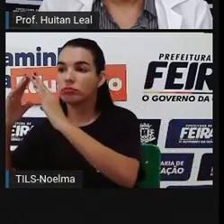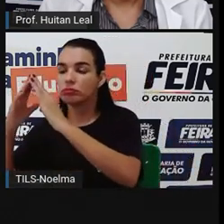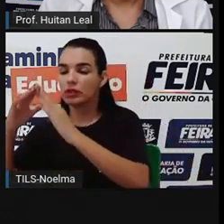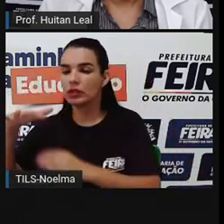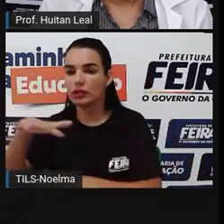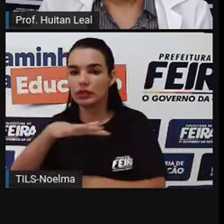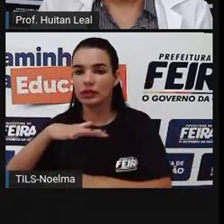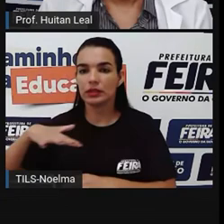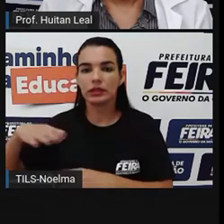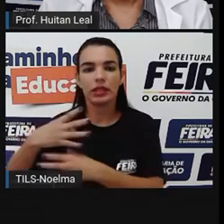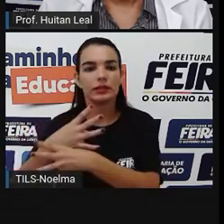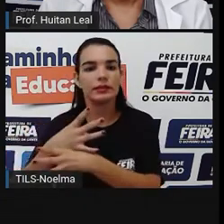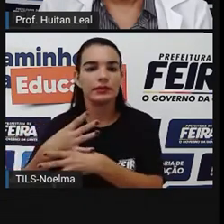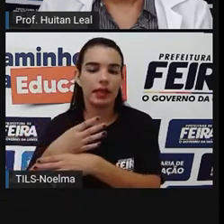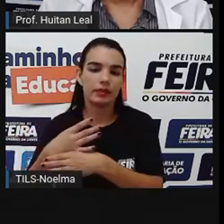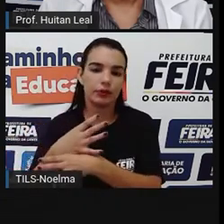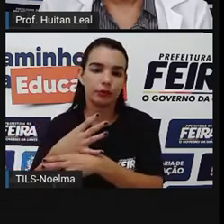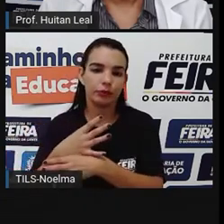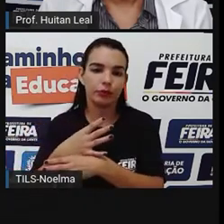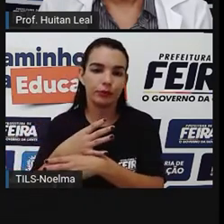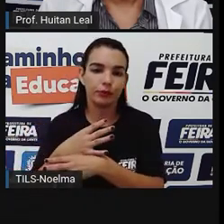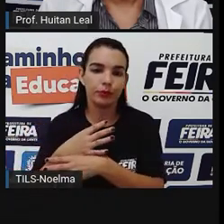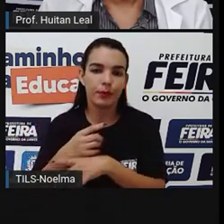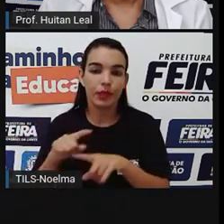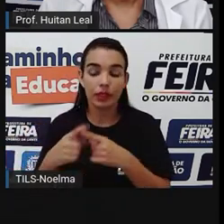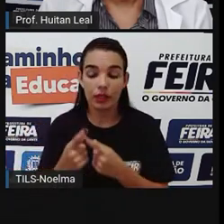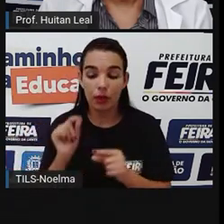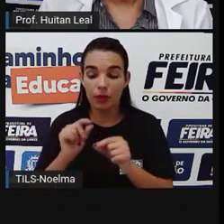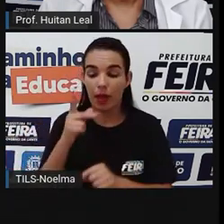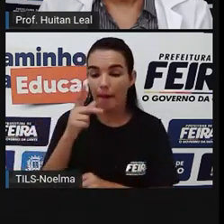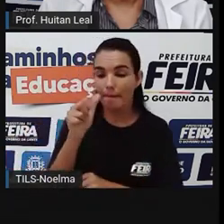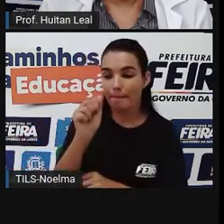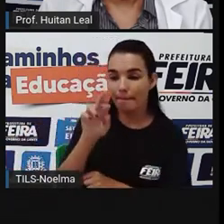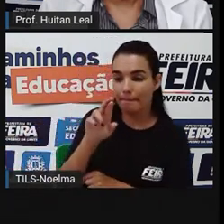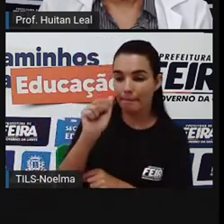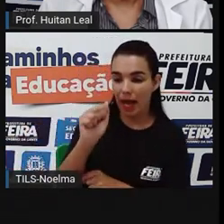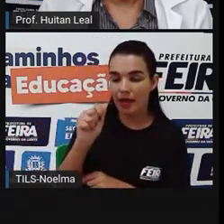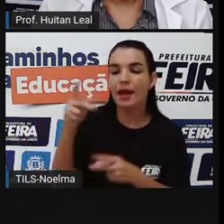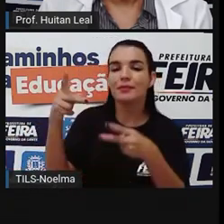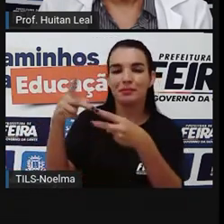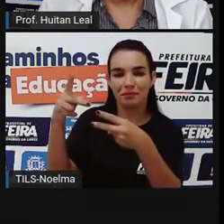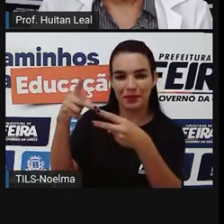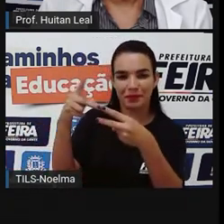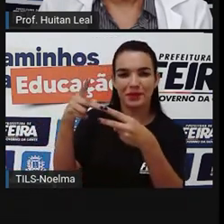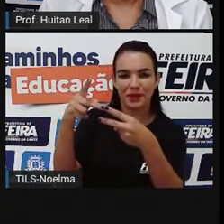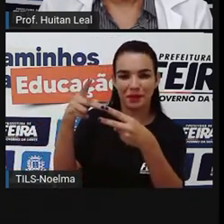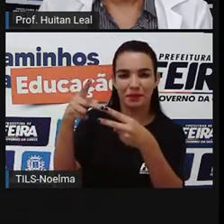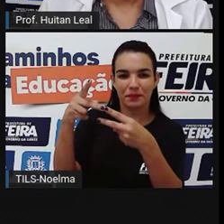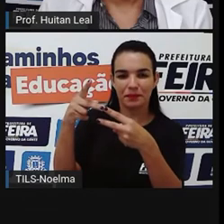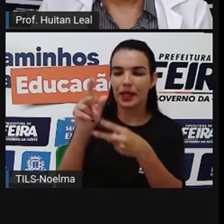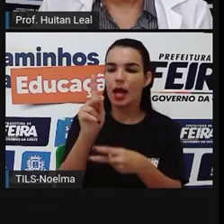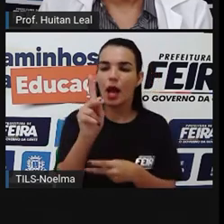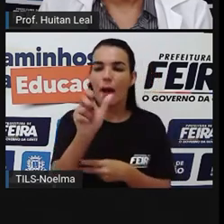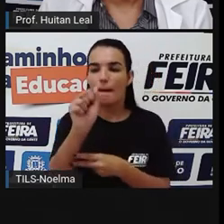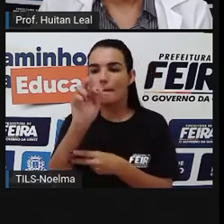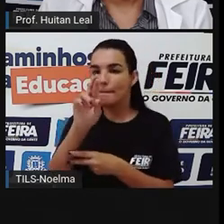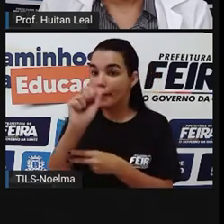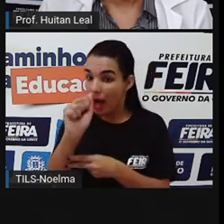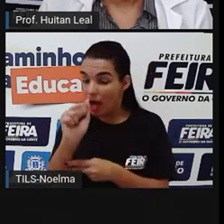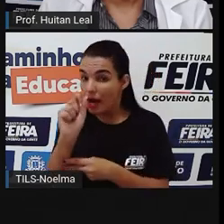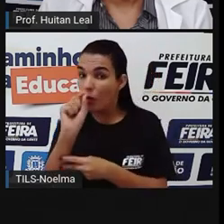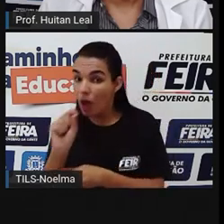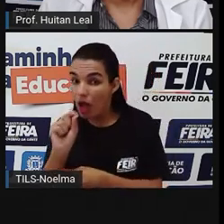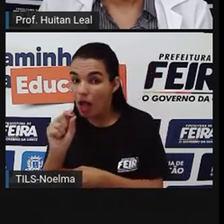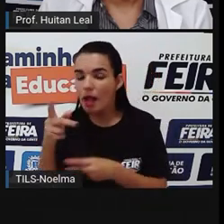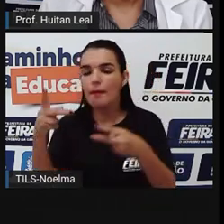doou através da preposição para. Então, temos um objeto direto,